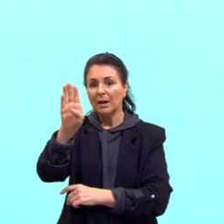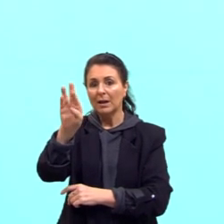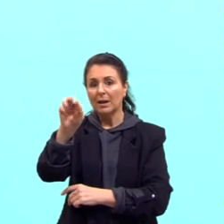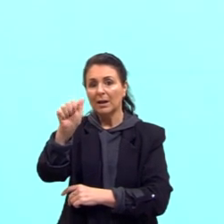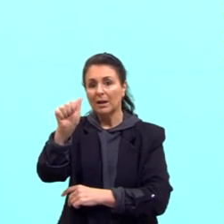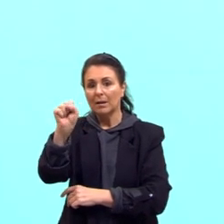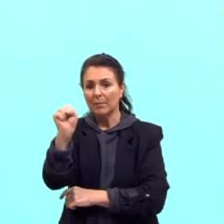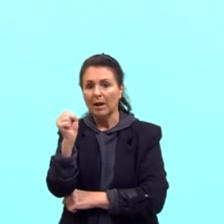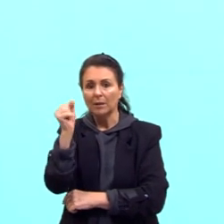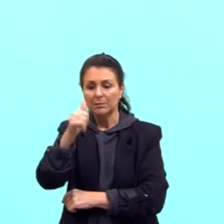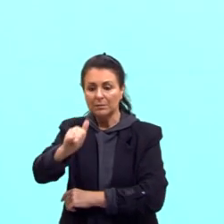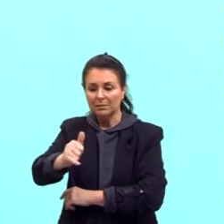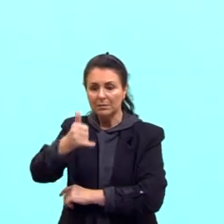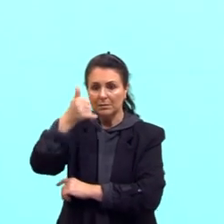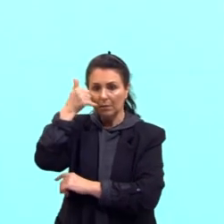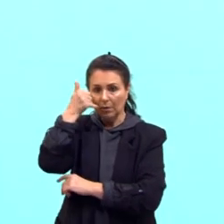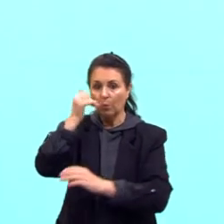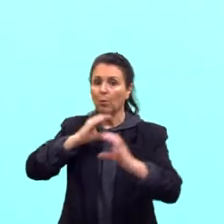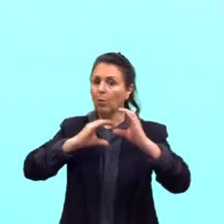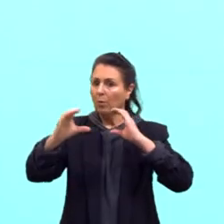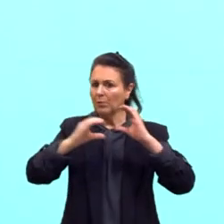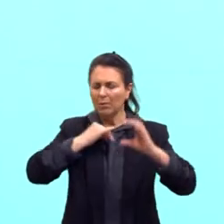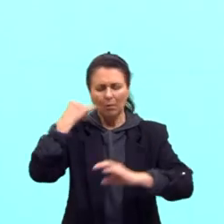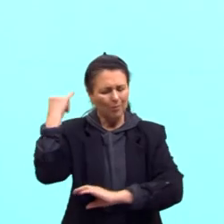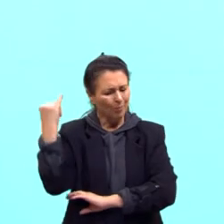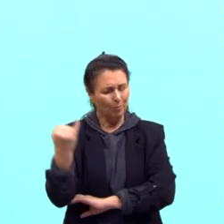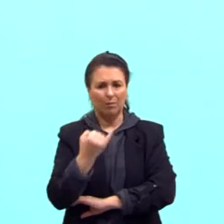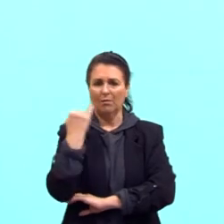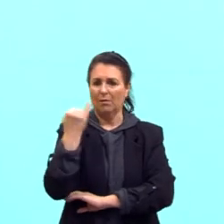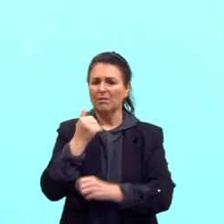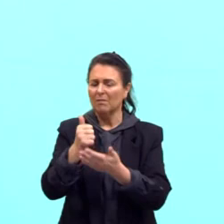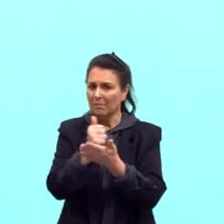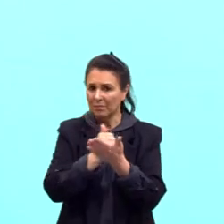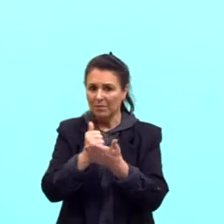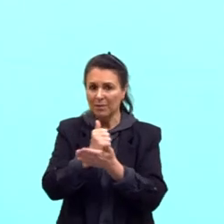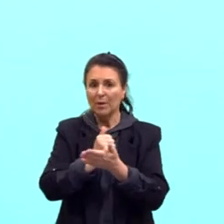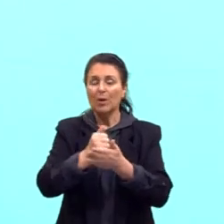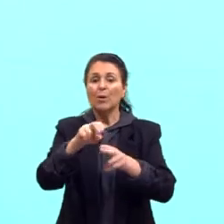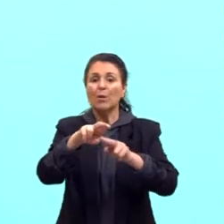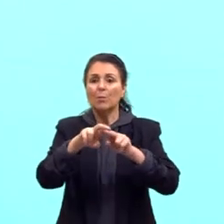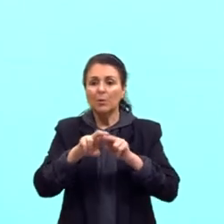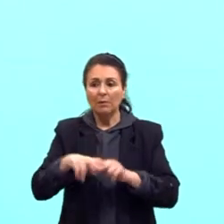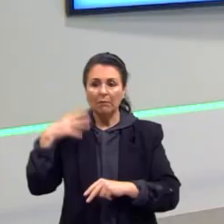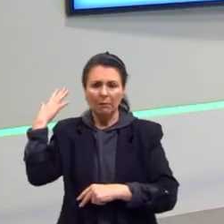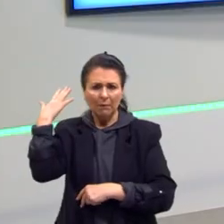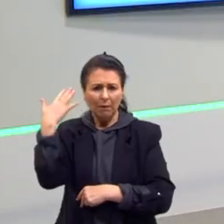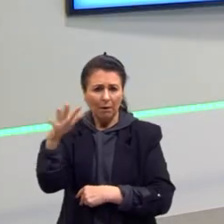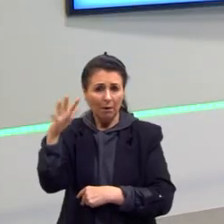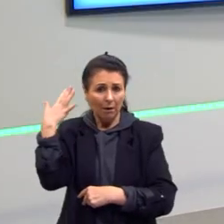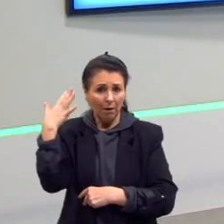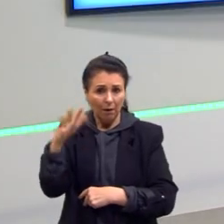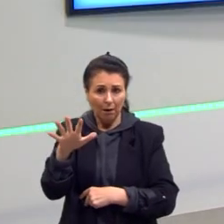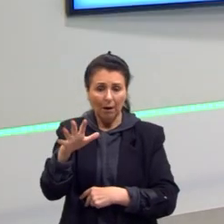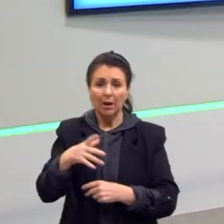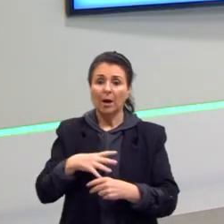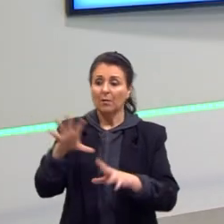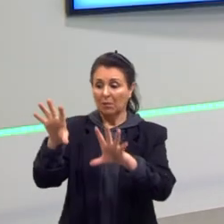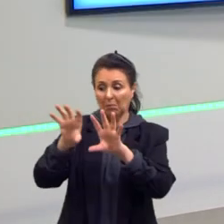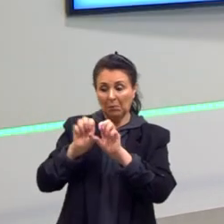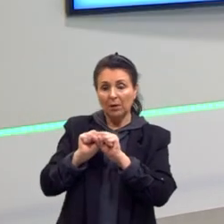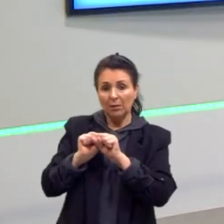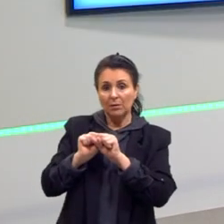é fundamental, tá, gurizada, comunicação é fundamental, por isso que é a mais cara delas que foi adquirida aí